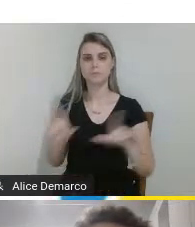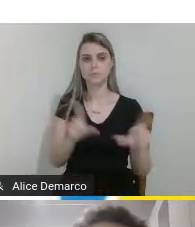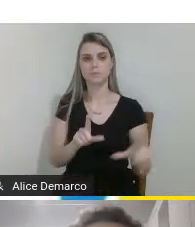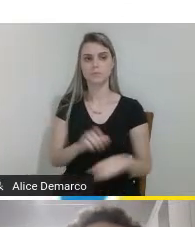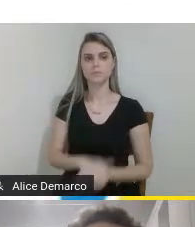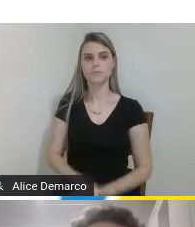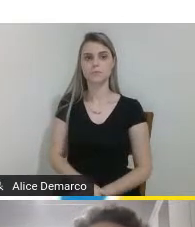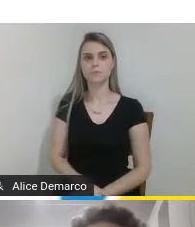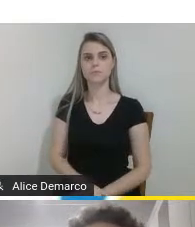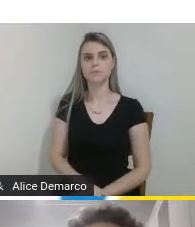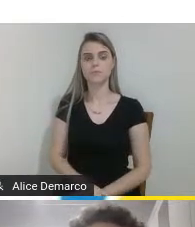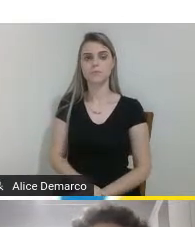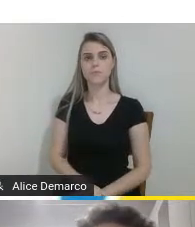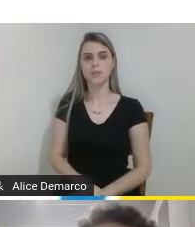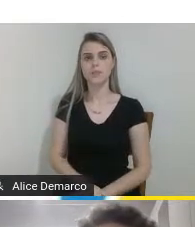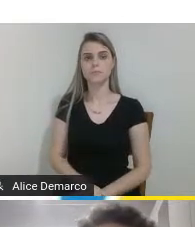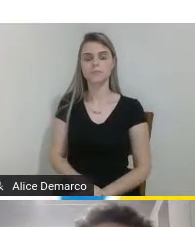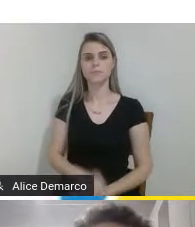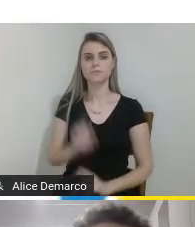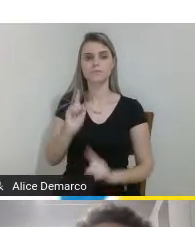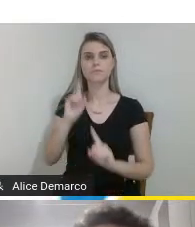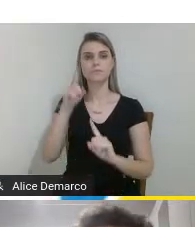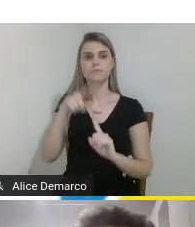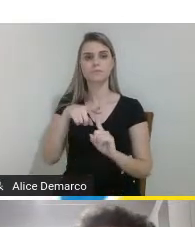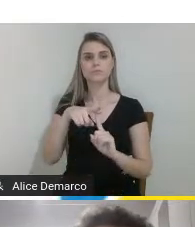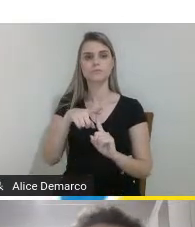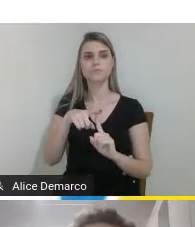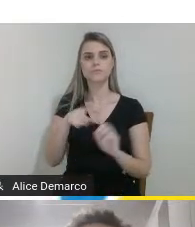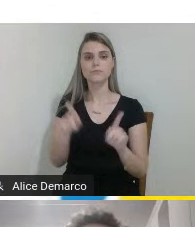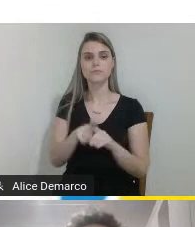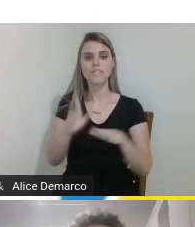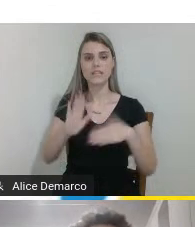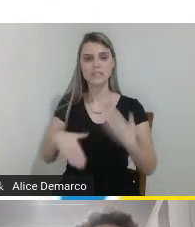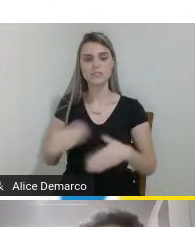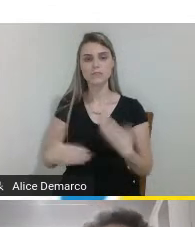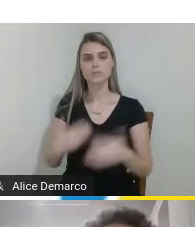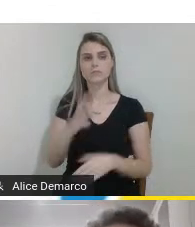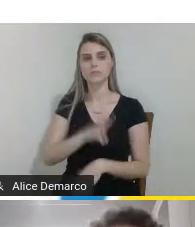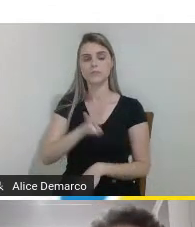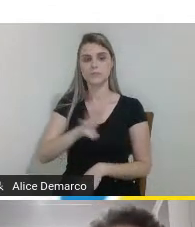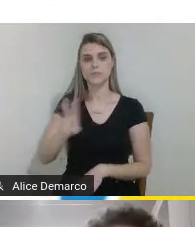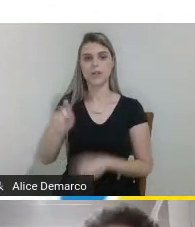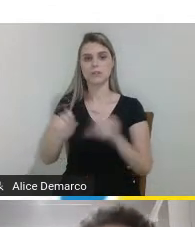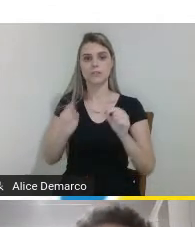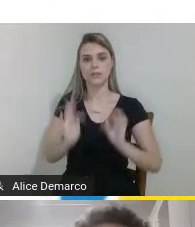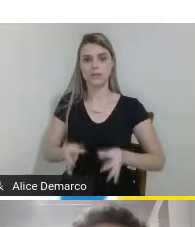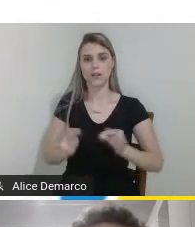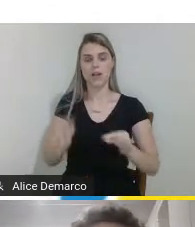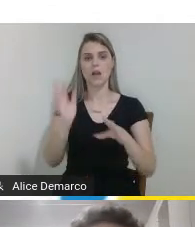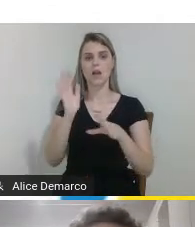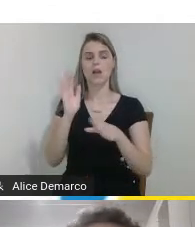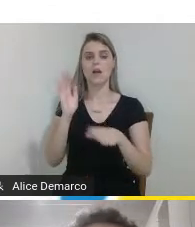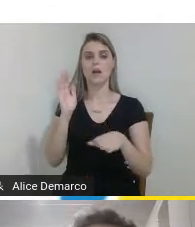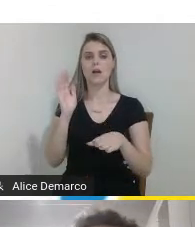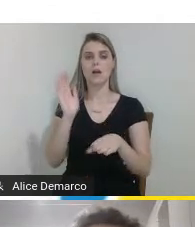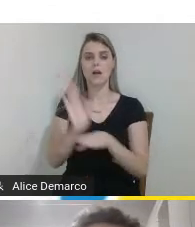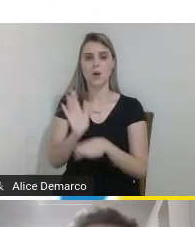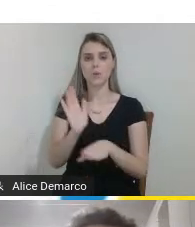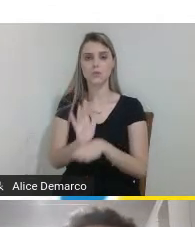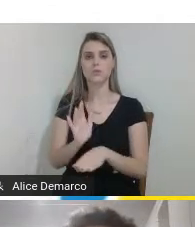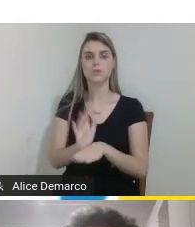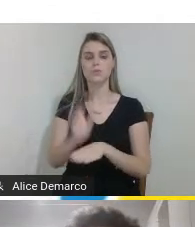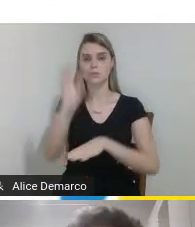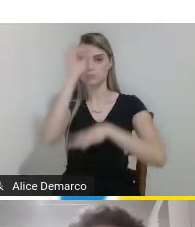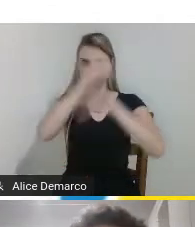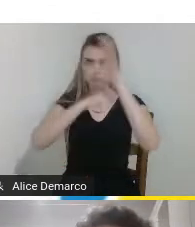como objetivos então nós temos desenvolver um site que por meio dessas tecnologias assistivas auxilie o aprendizado